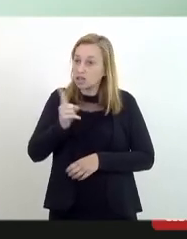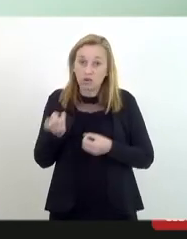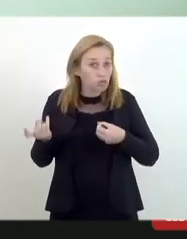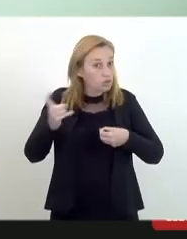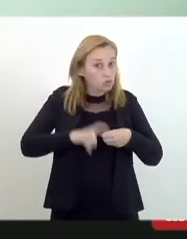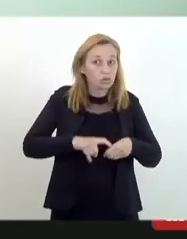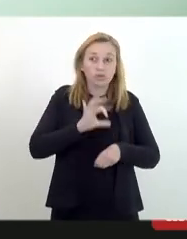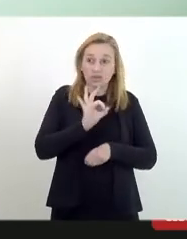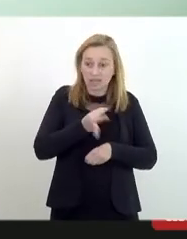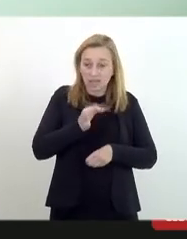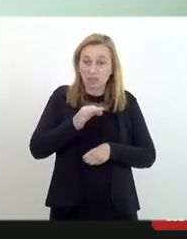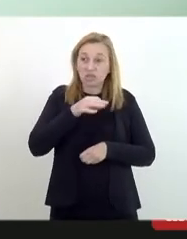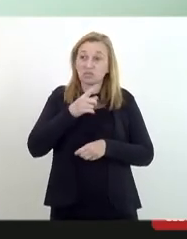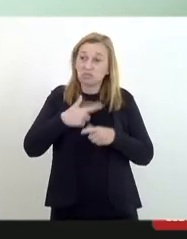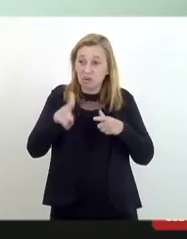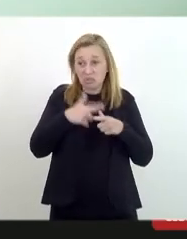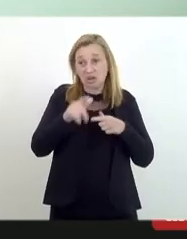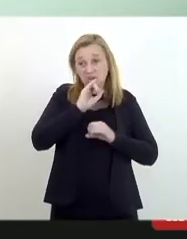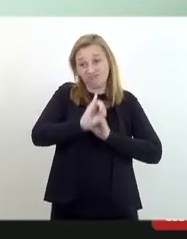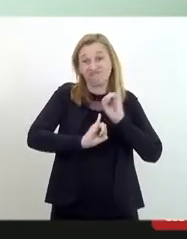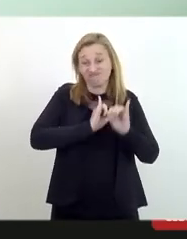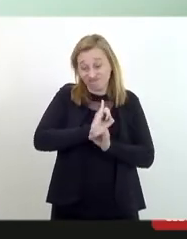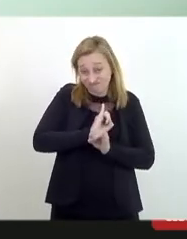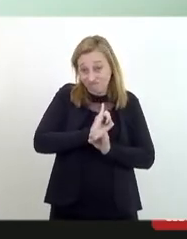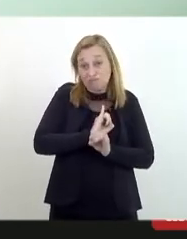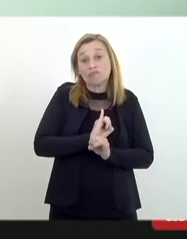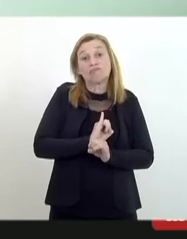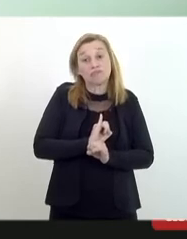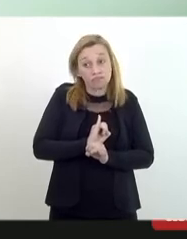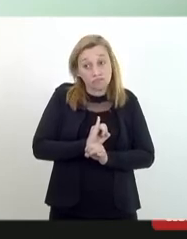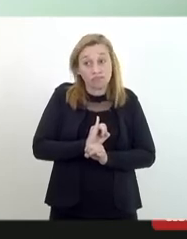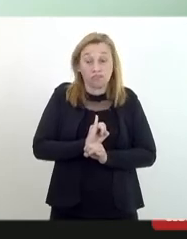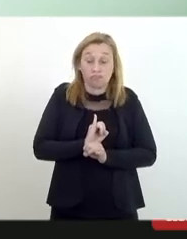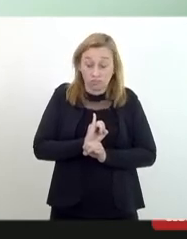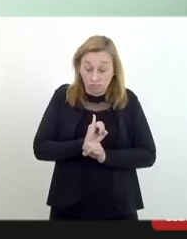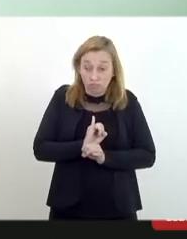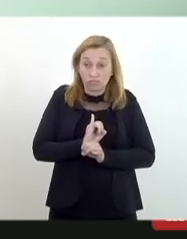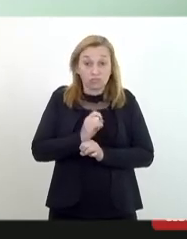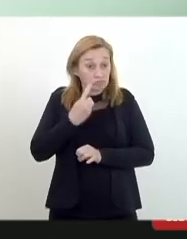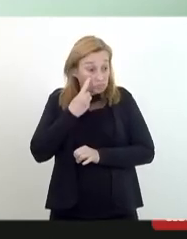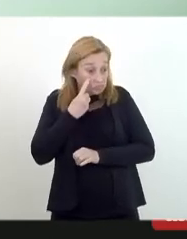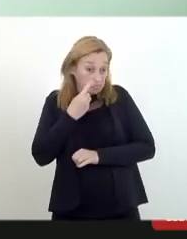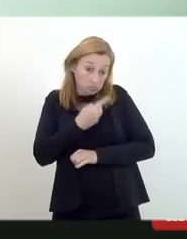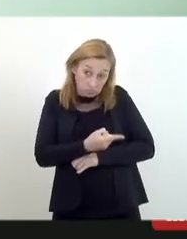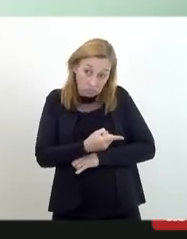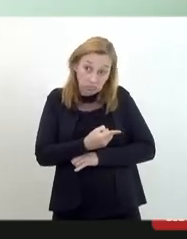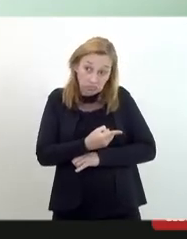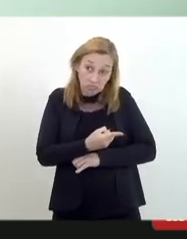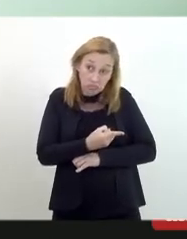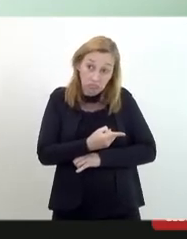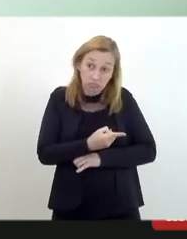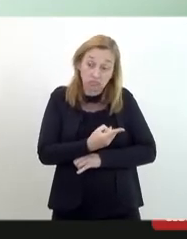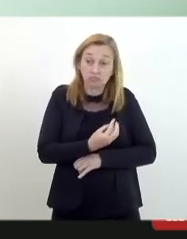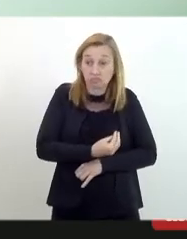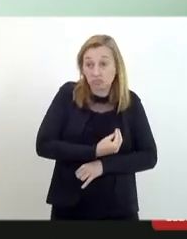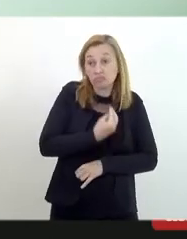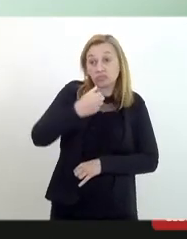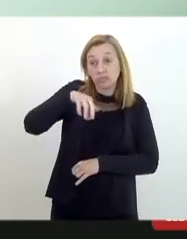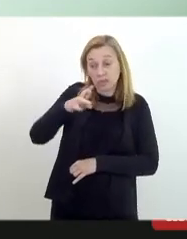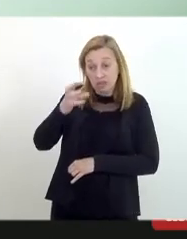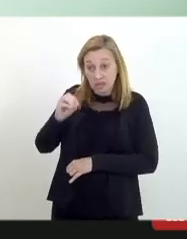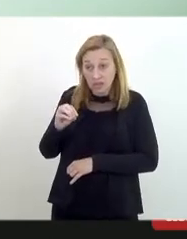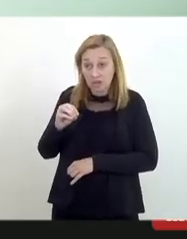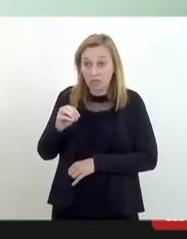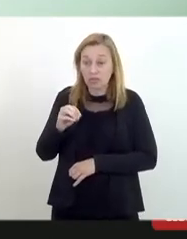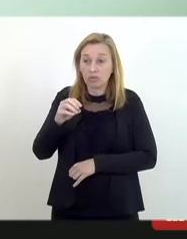provavelmente por conta dos problemas da internet quero registrar aqui a presença do Marcelo Monteiro